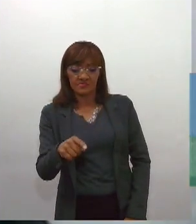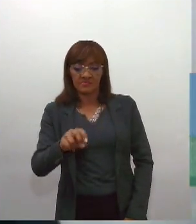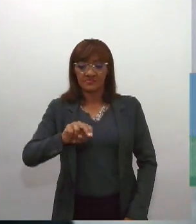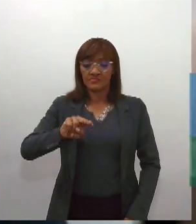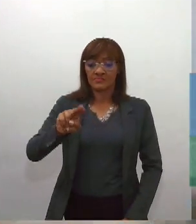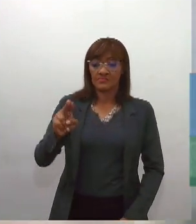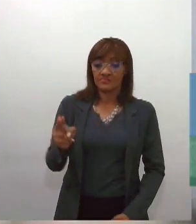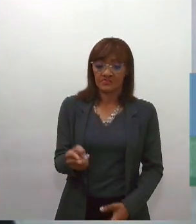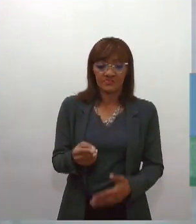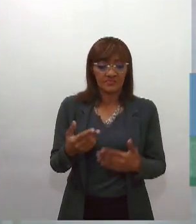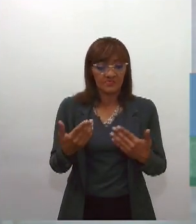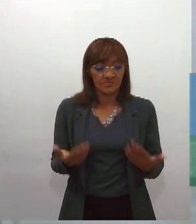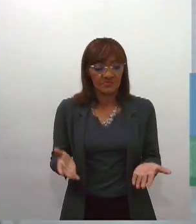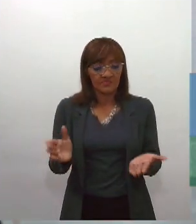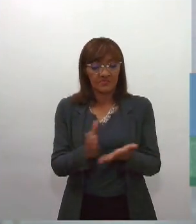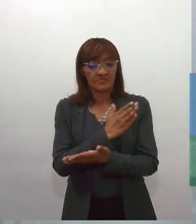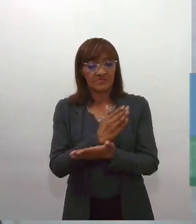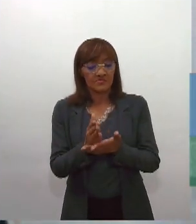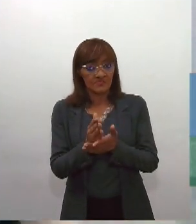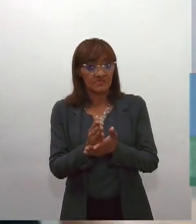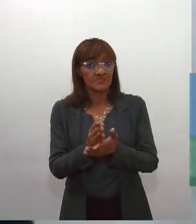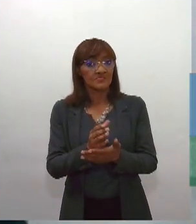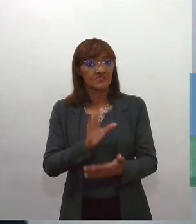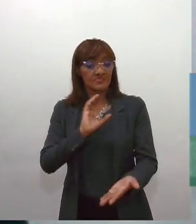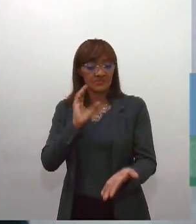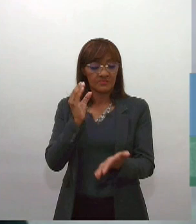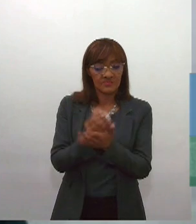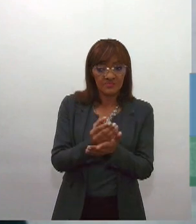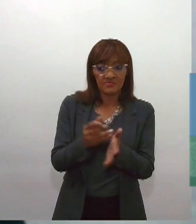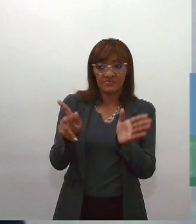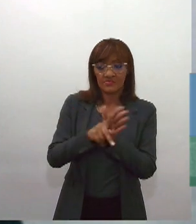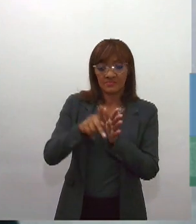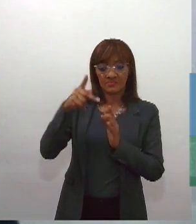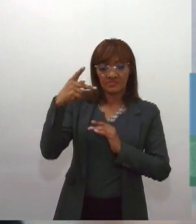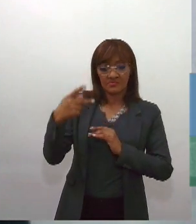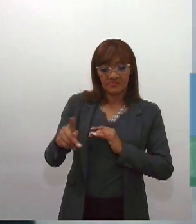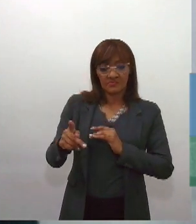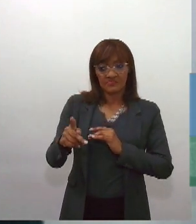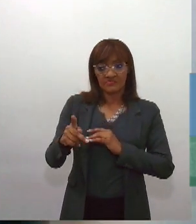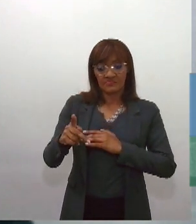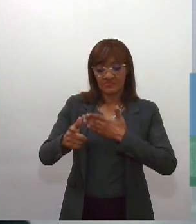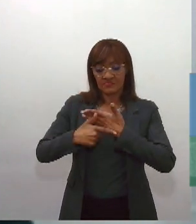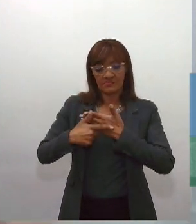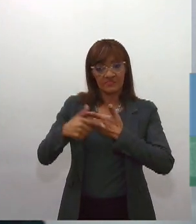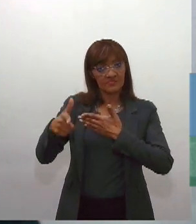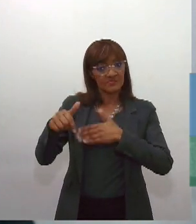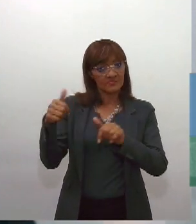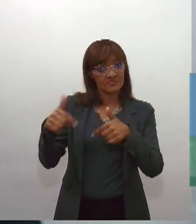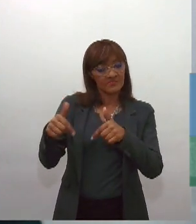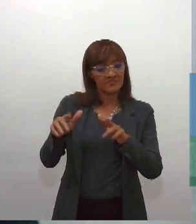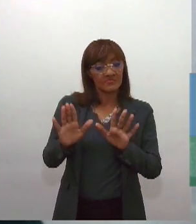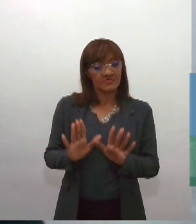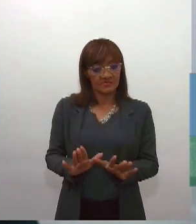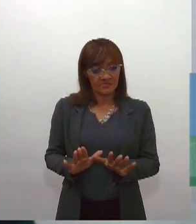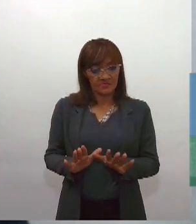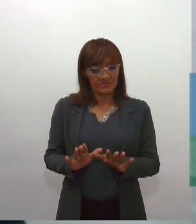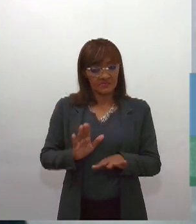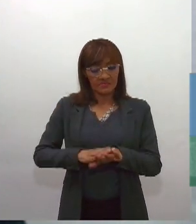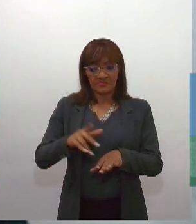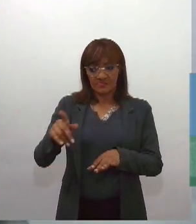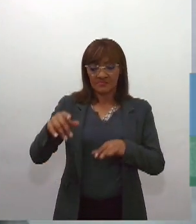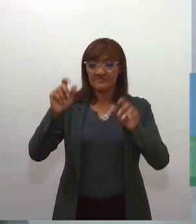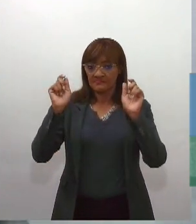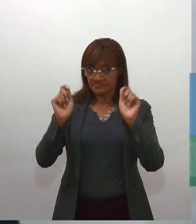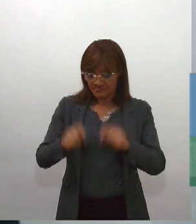colocam em risco a sua própria atuação institucional, porque ele pode julgar ação penal de maneira originária nesses dois